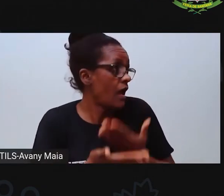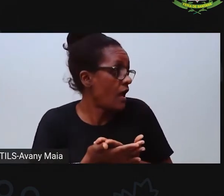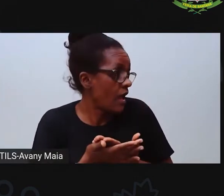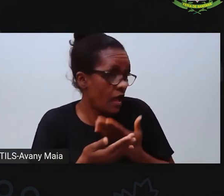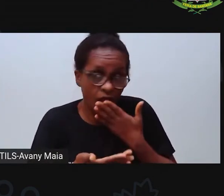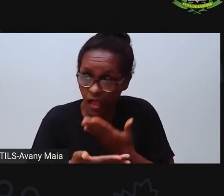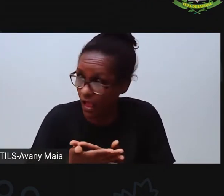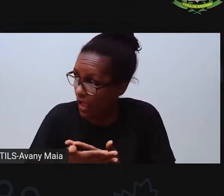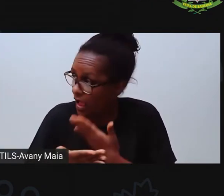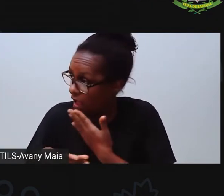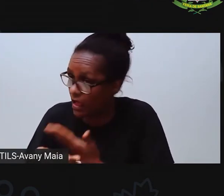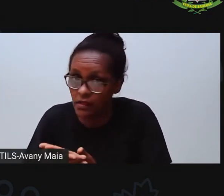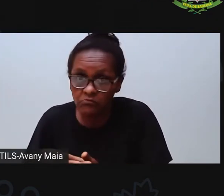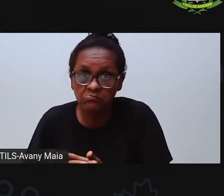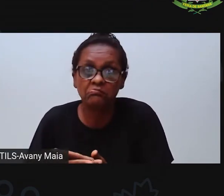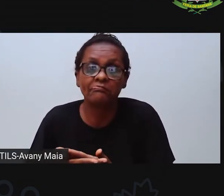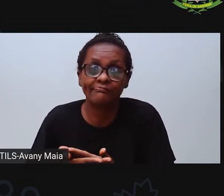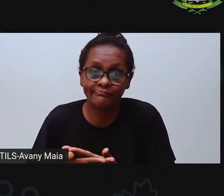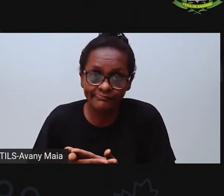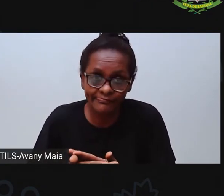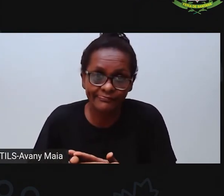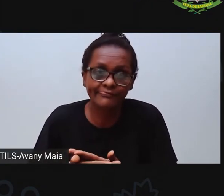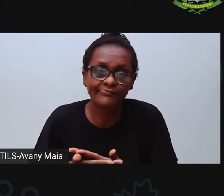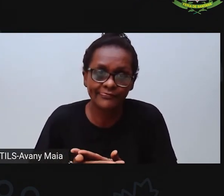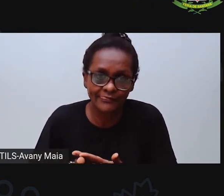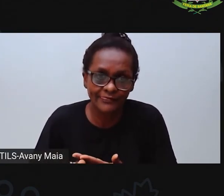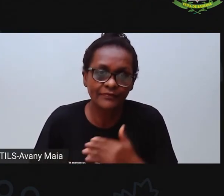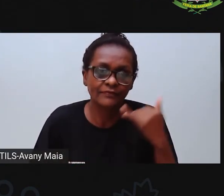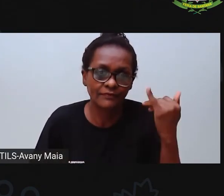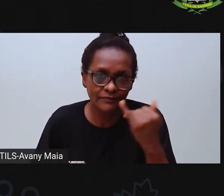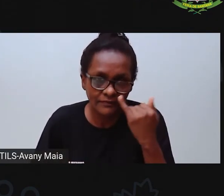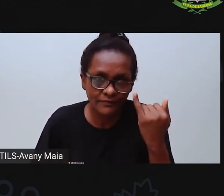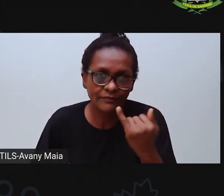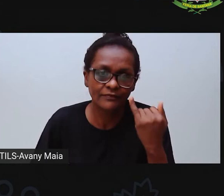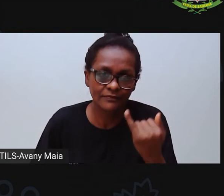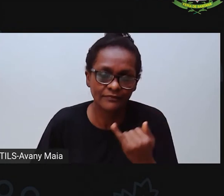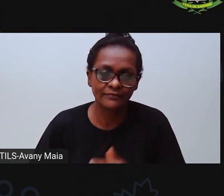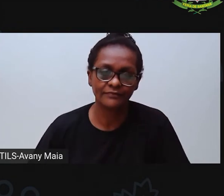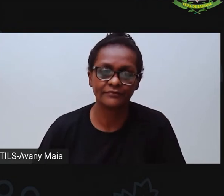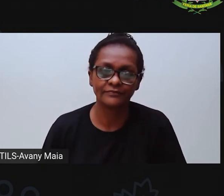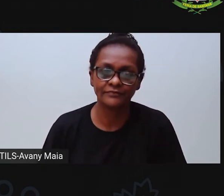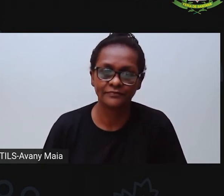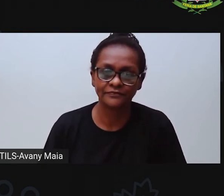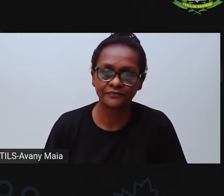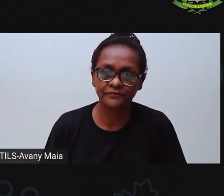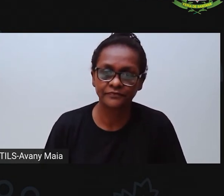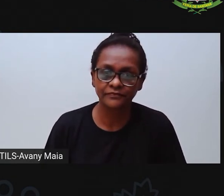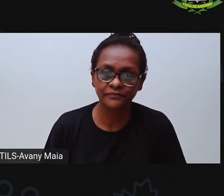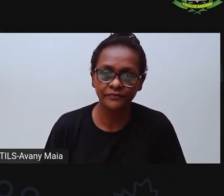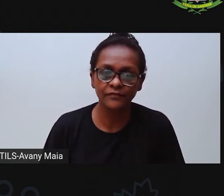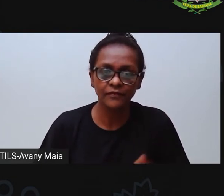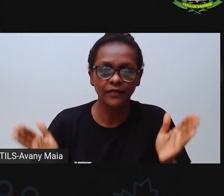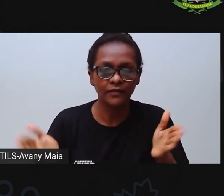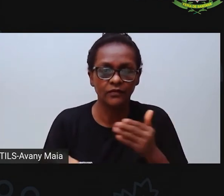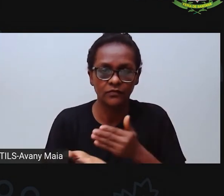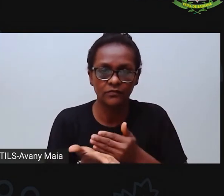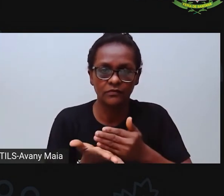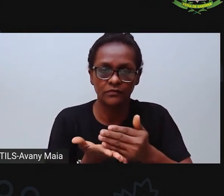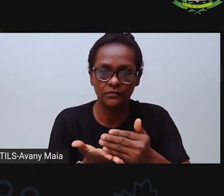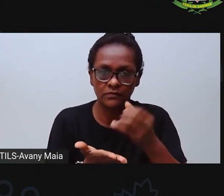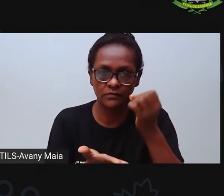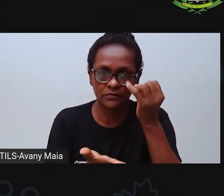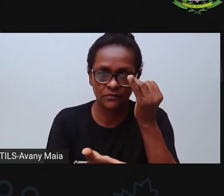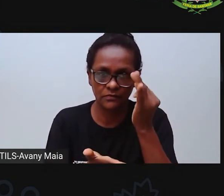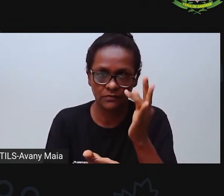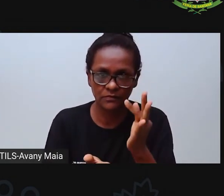pele dele, no corpo dele. Então, gente foi vendo as características de um monstro, beleza? Então, vamos pra nossa aula. A